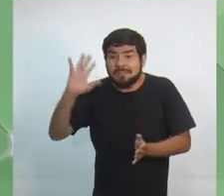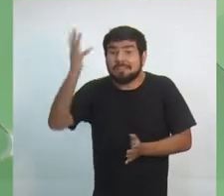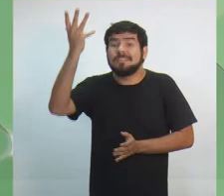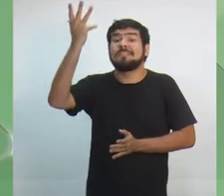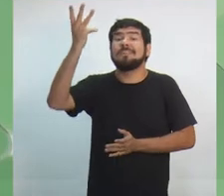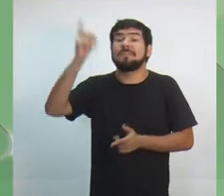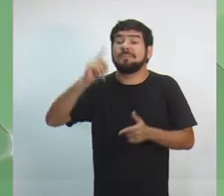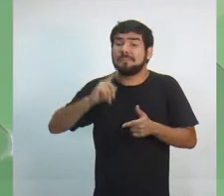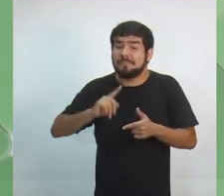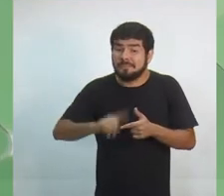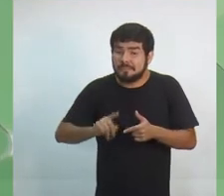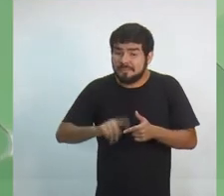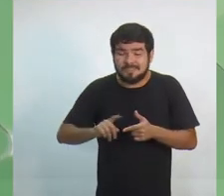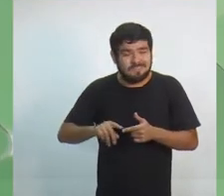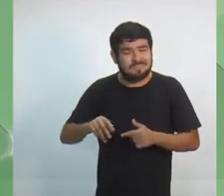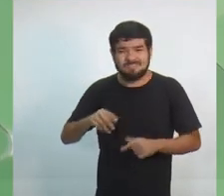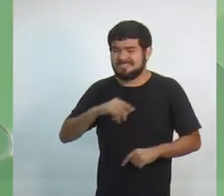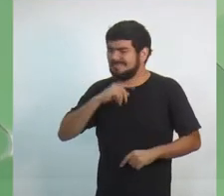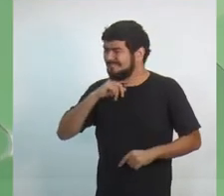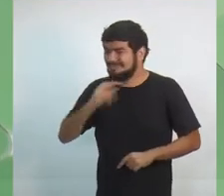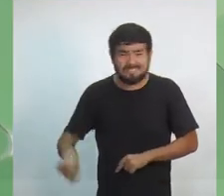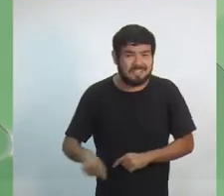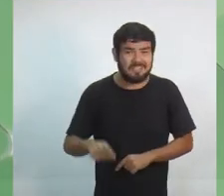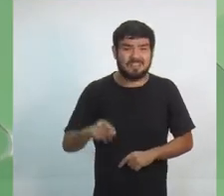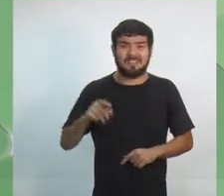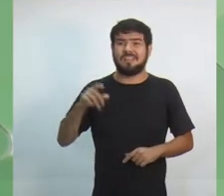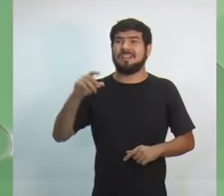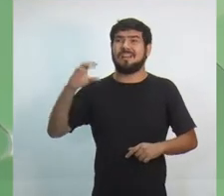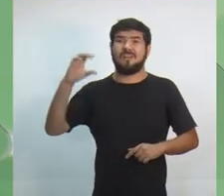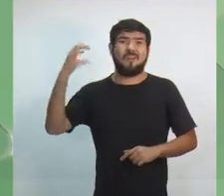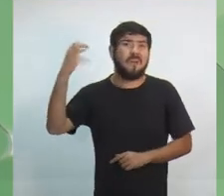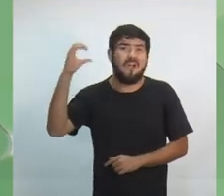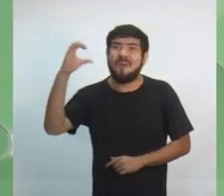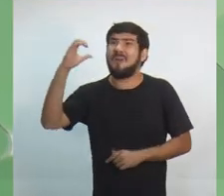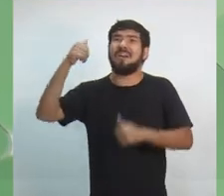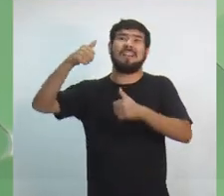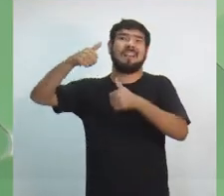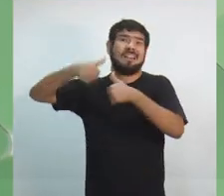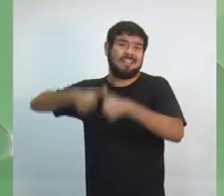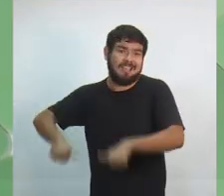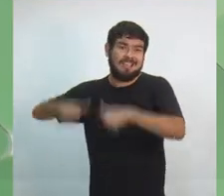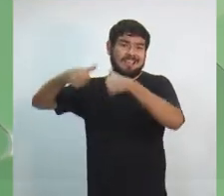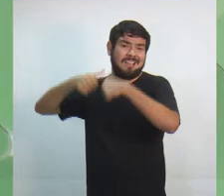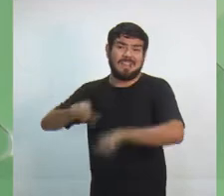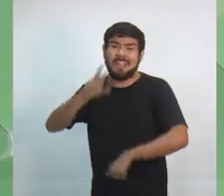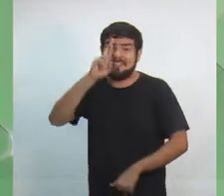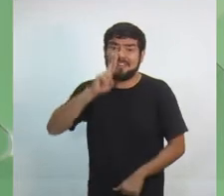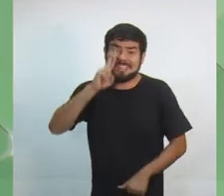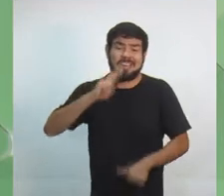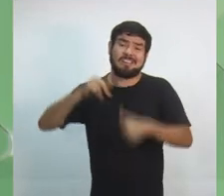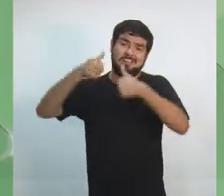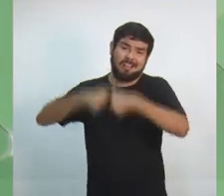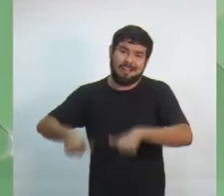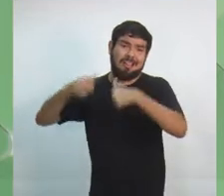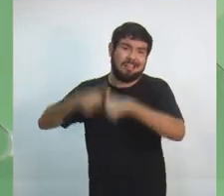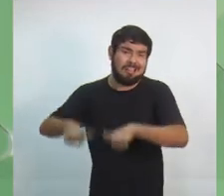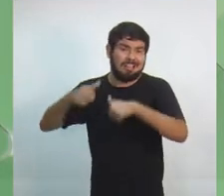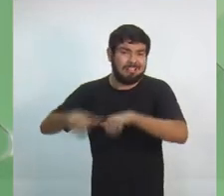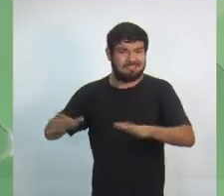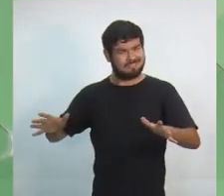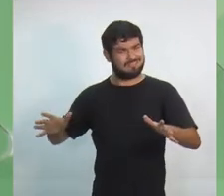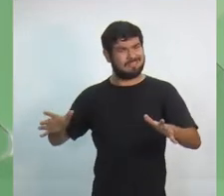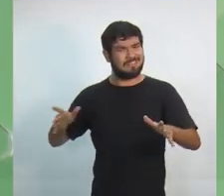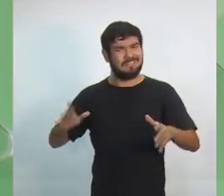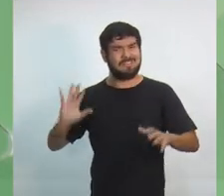fica inviável a manutenção dos concentrados. Coca-Cola, qualquer tipo de refrigerante que estão aqui dentro, eles com certeza vão gerar muito mais